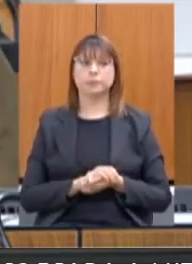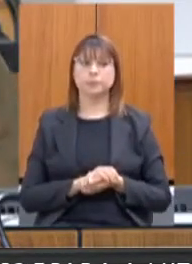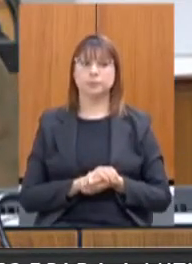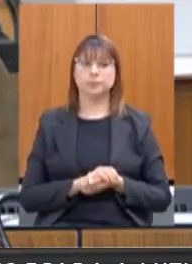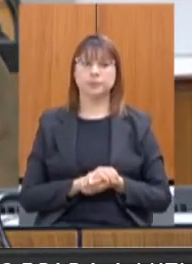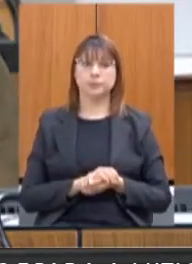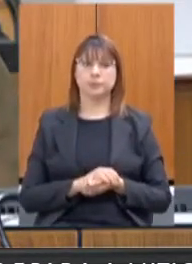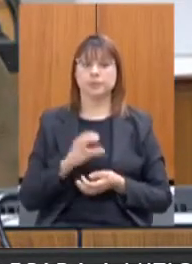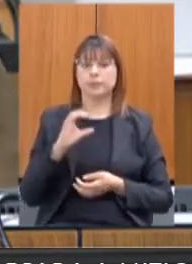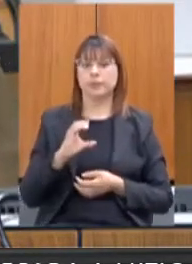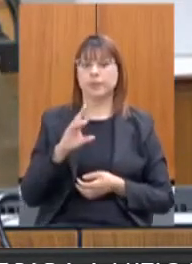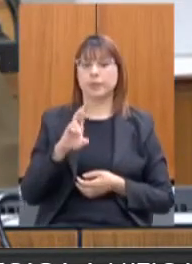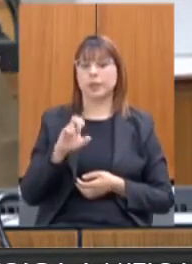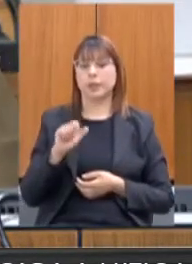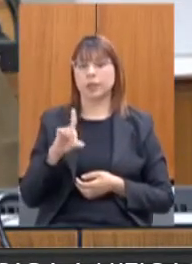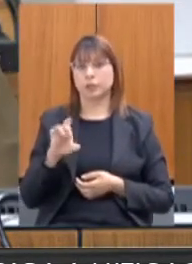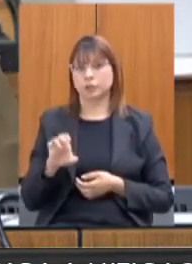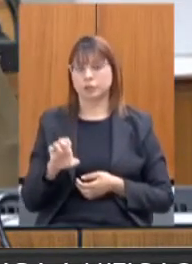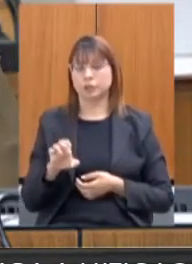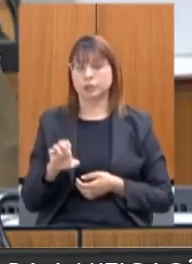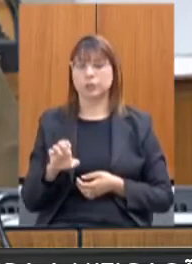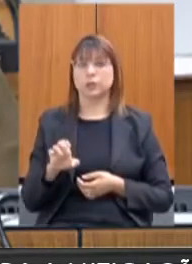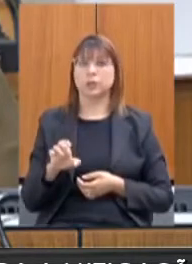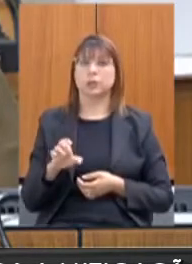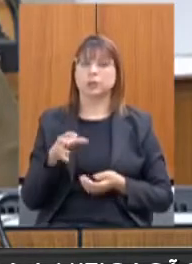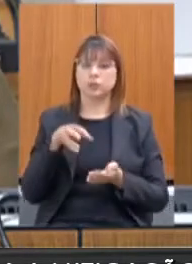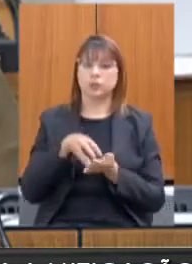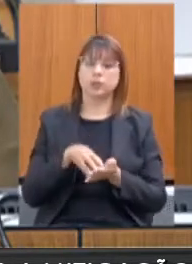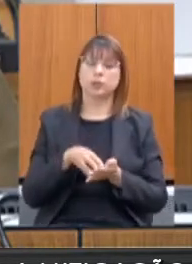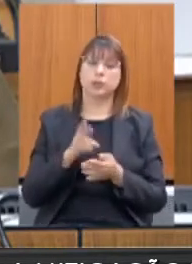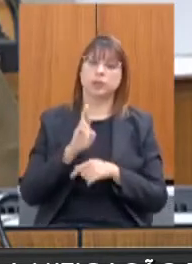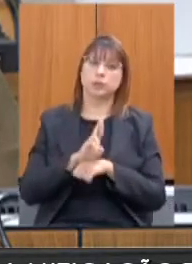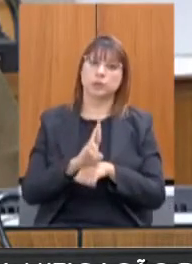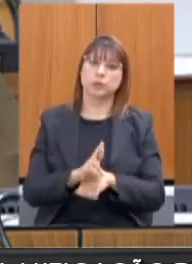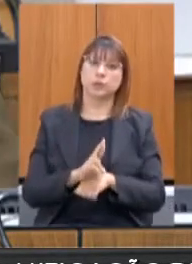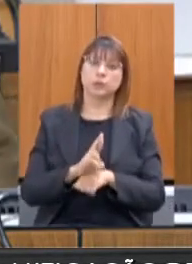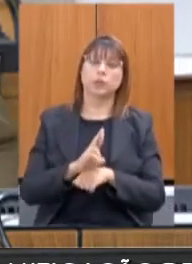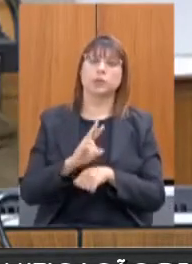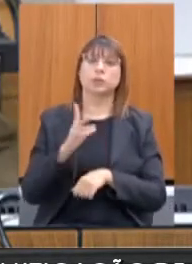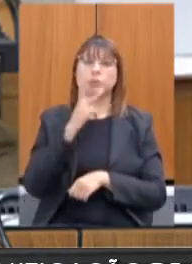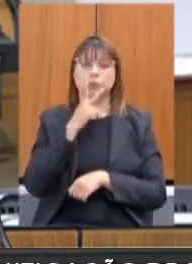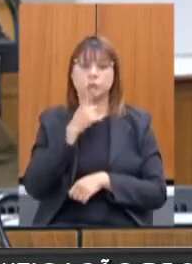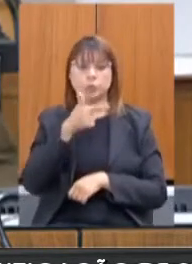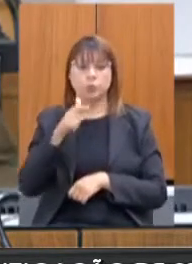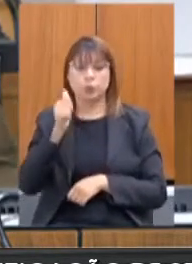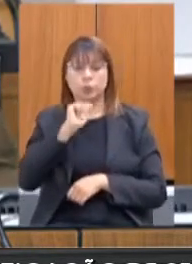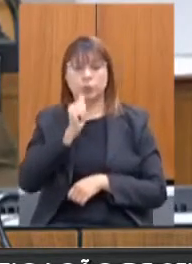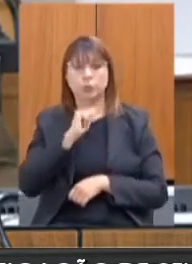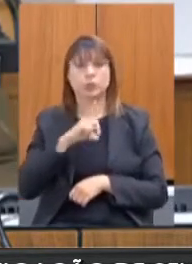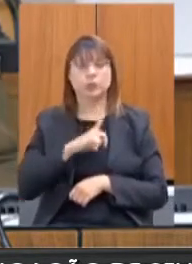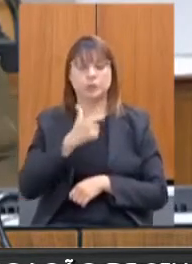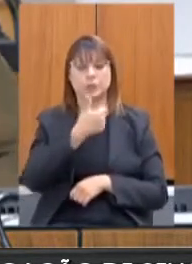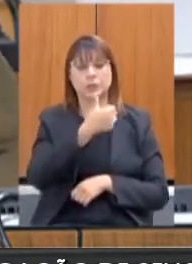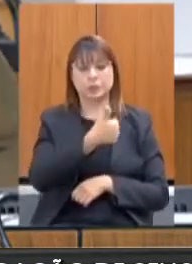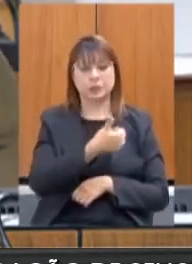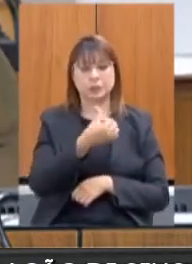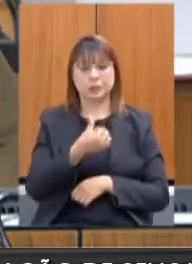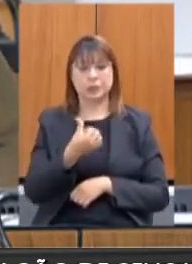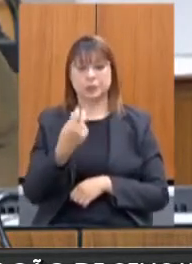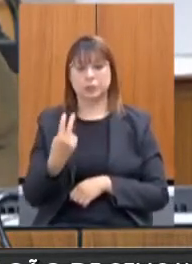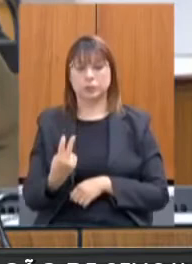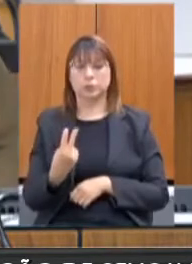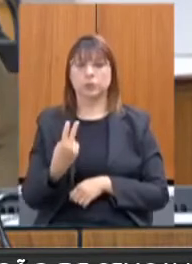O CREAD, que é o Centro de Referência de Tabaco e Outras Drogas, nós fizemos 162 acolhimentos